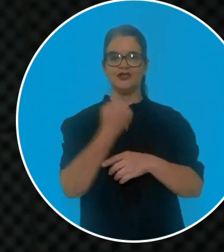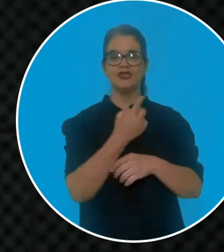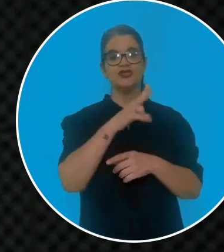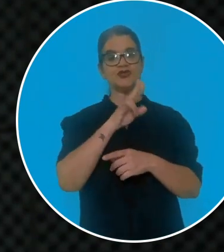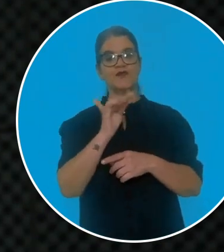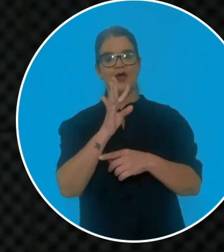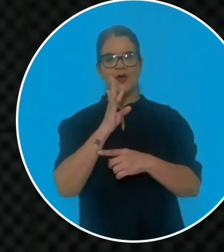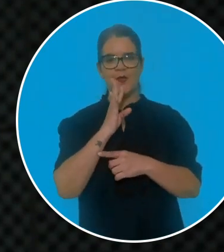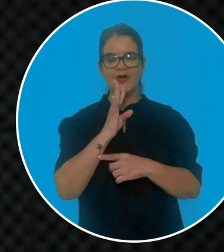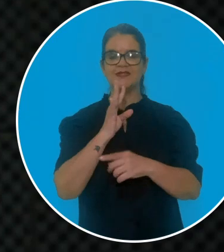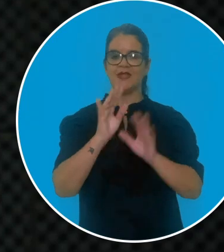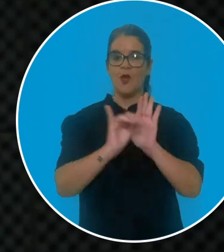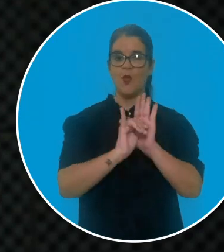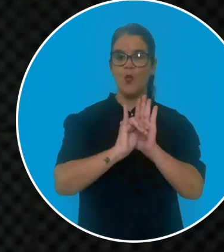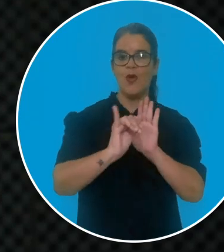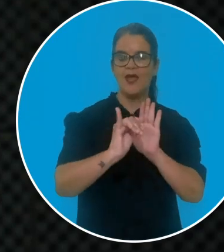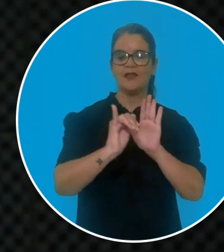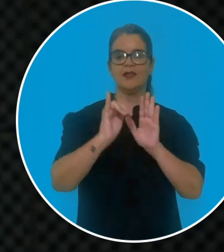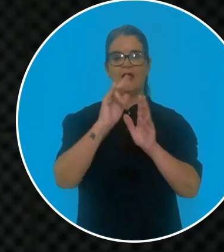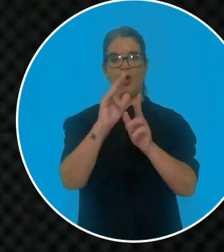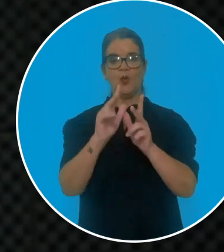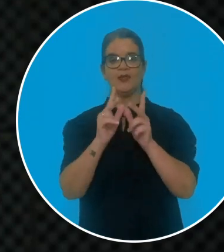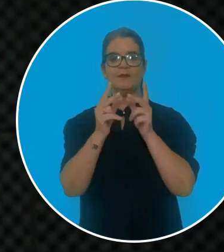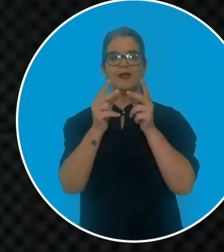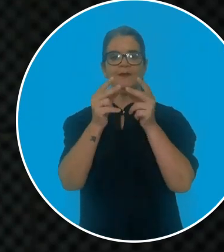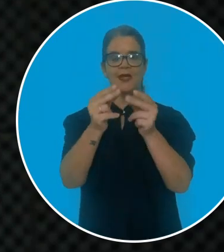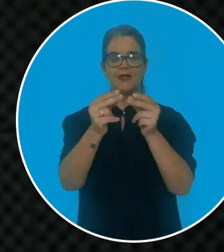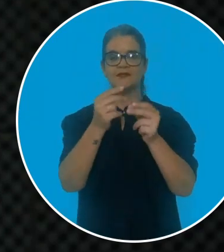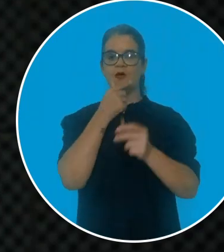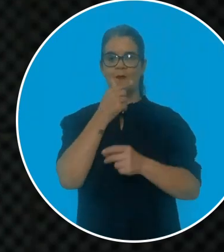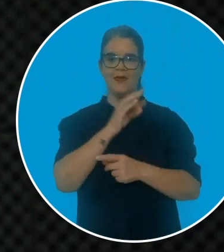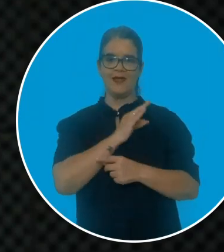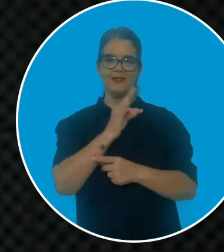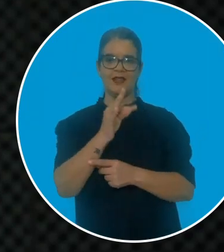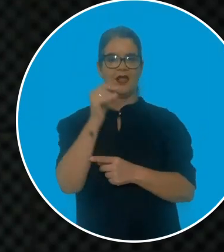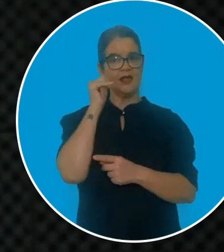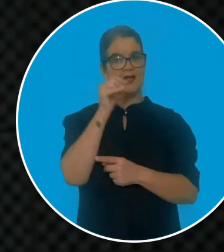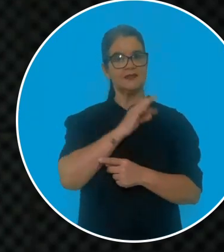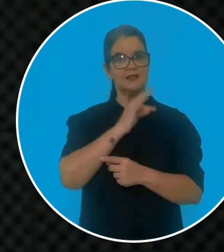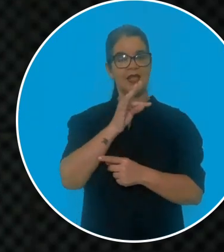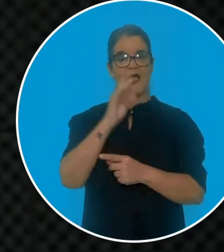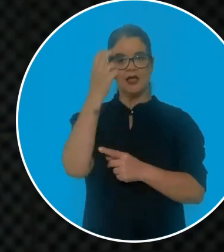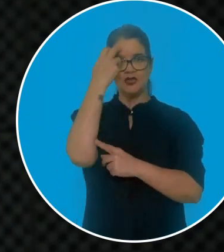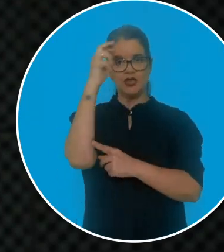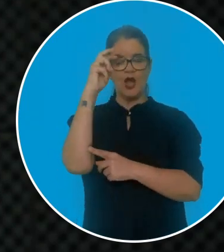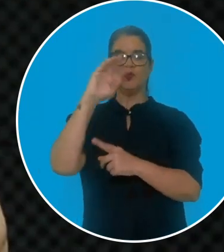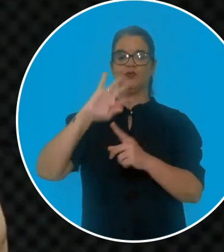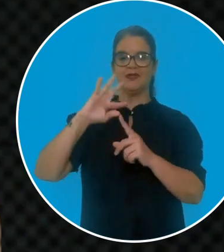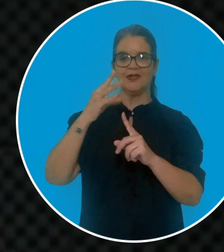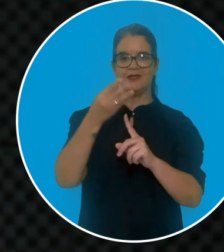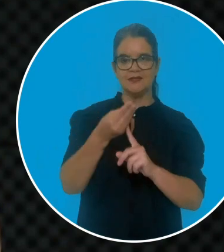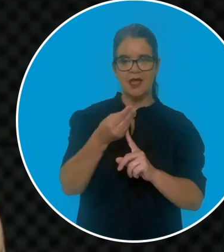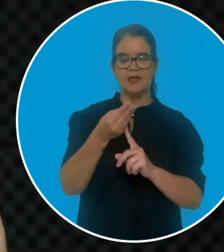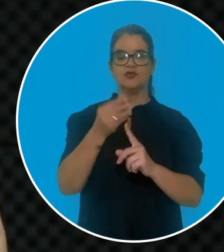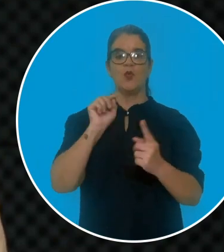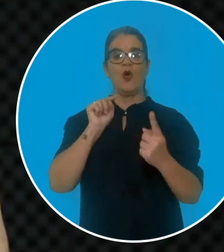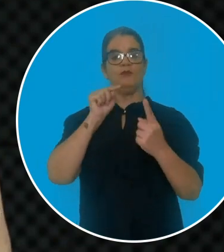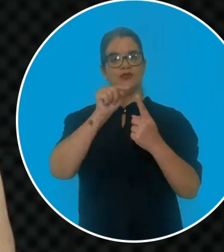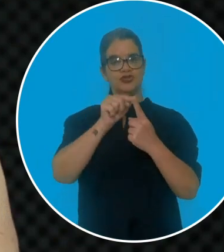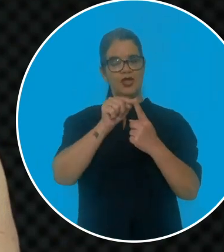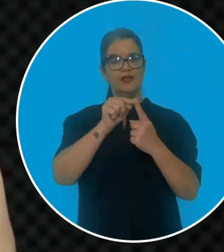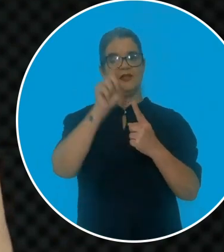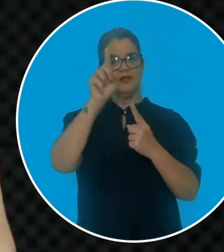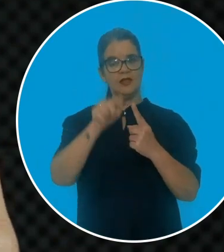conhecer o edital de premiação para técnicos e técnicas da cultura e das artes. O objetivo desse